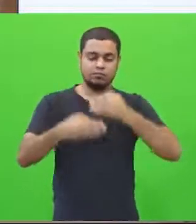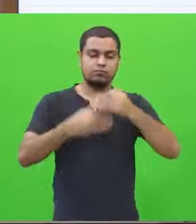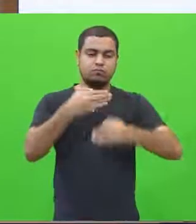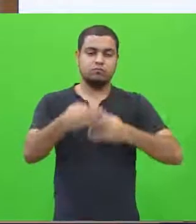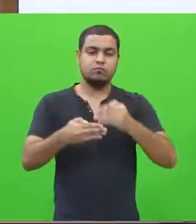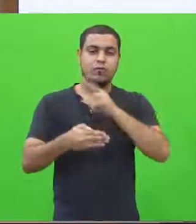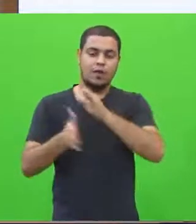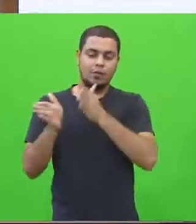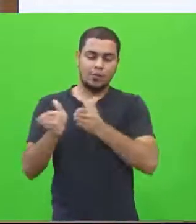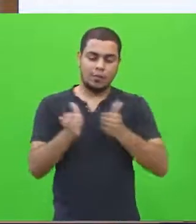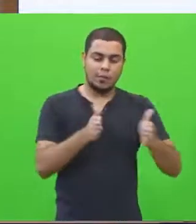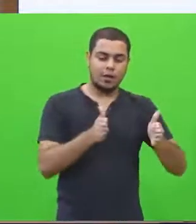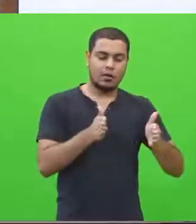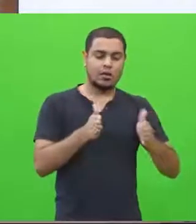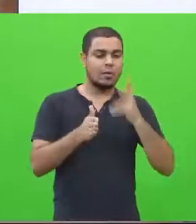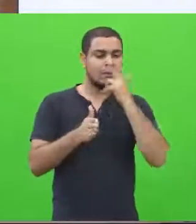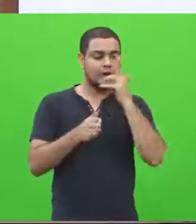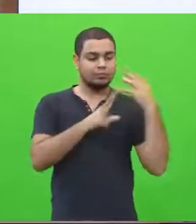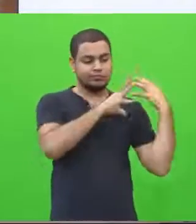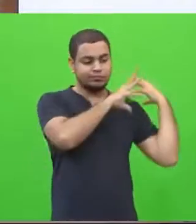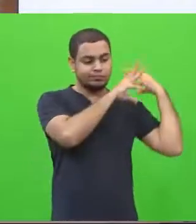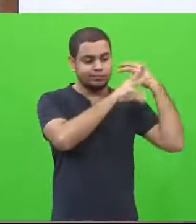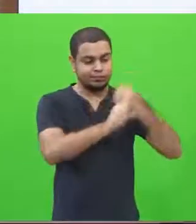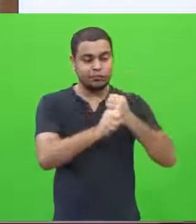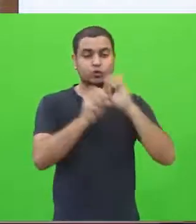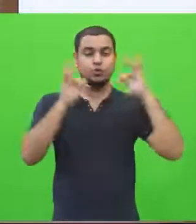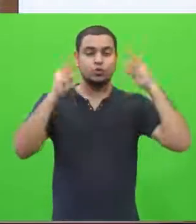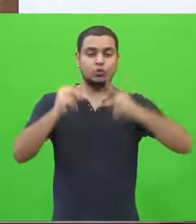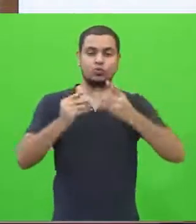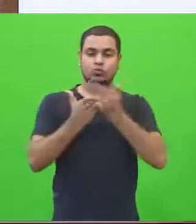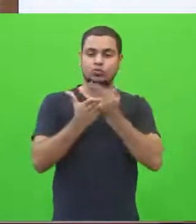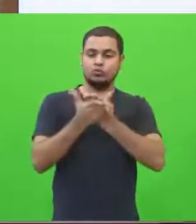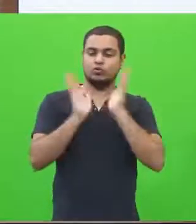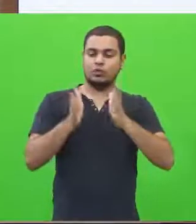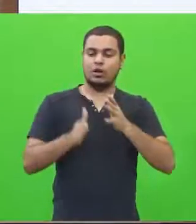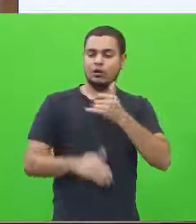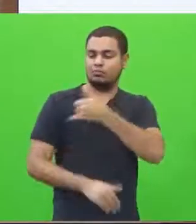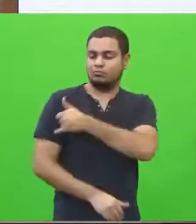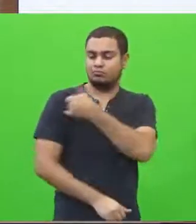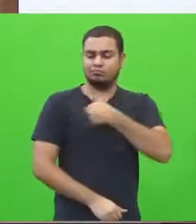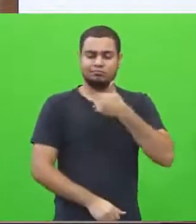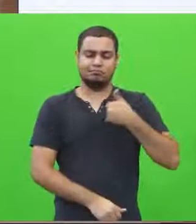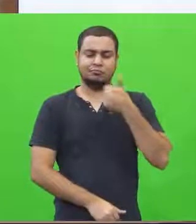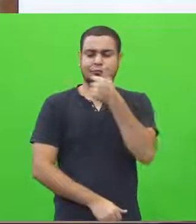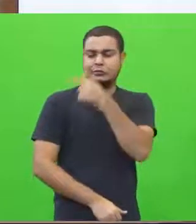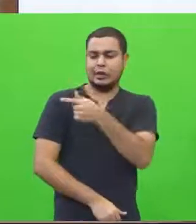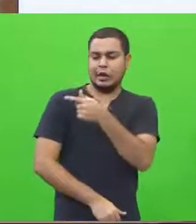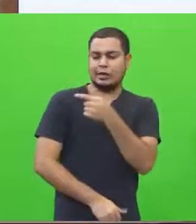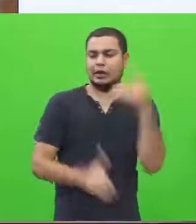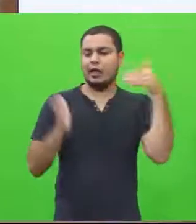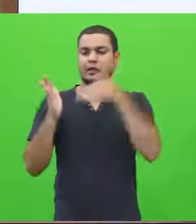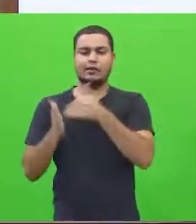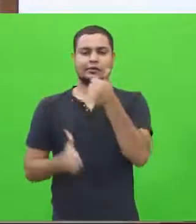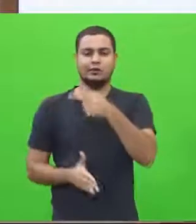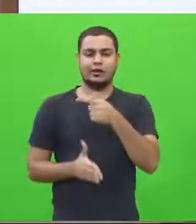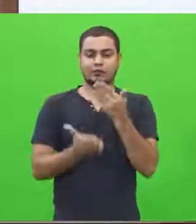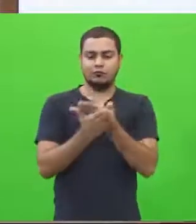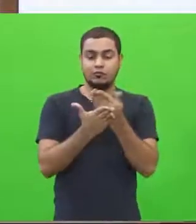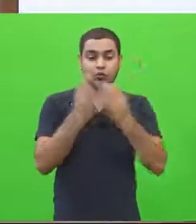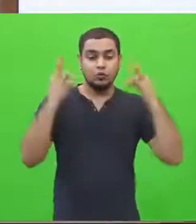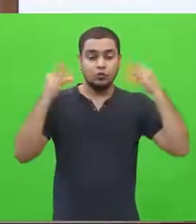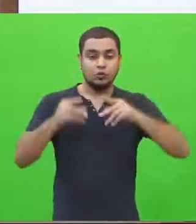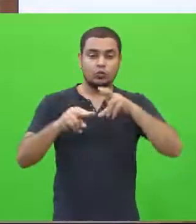ele vai tentar identificar se efetivamente você aprendeu os aspectos gramaticais.